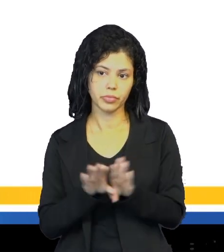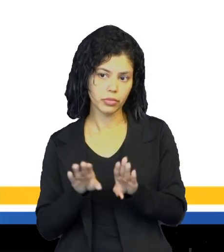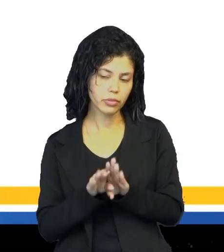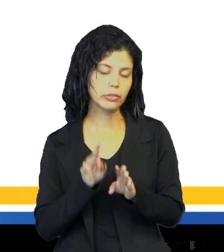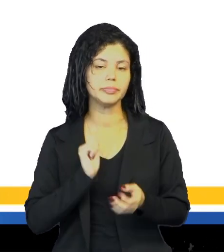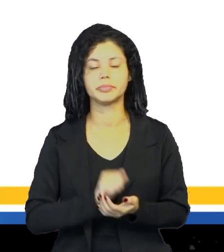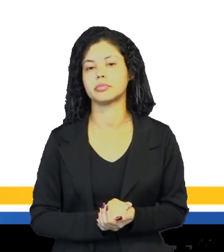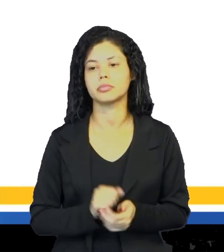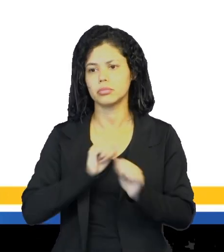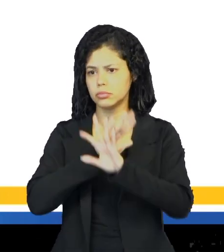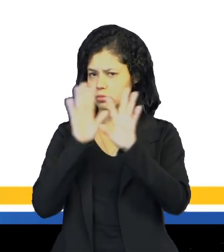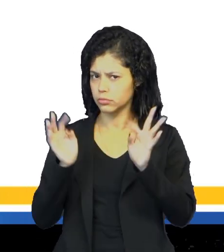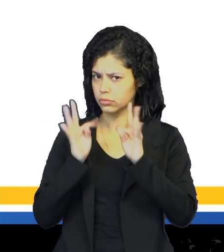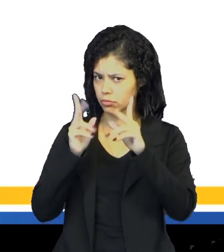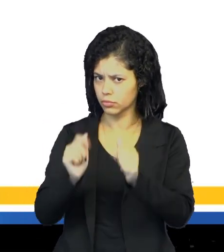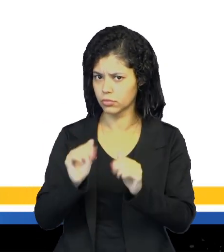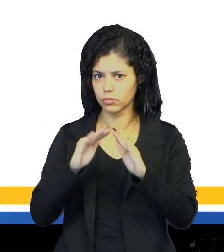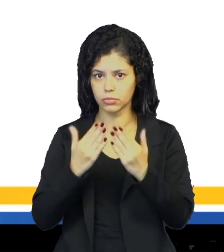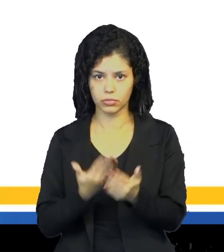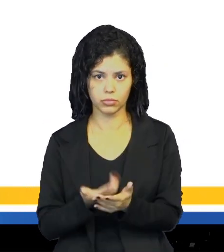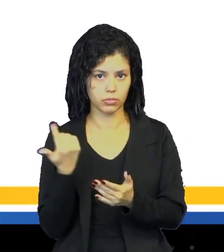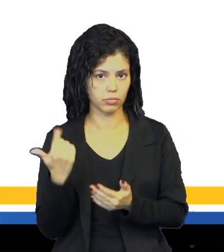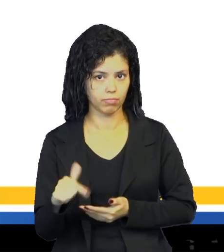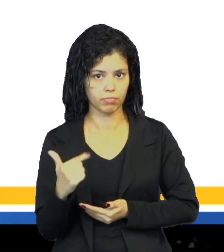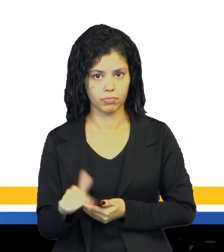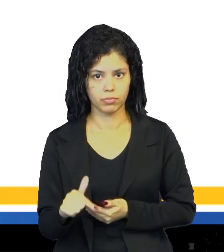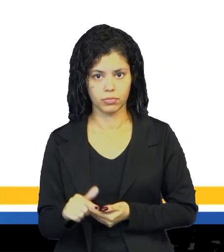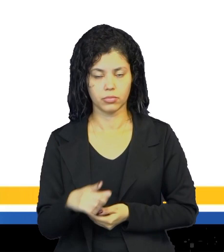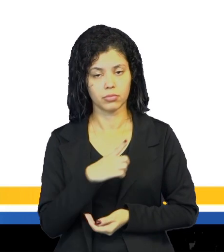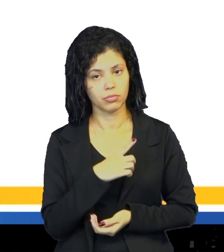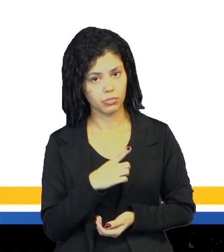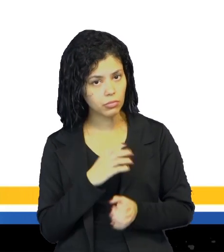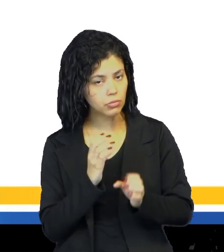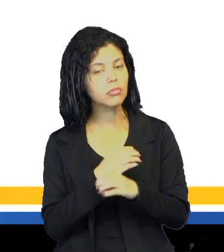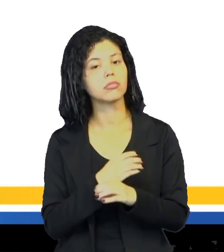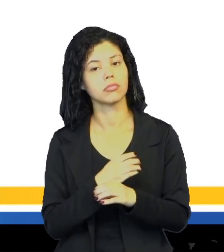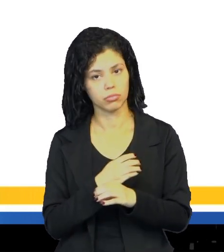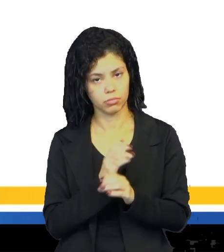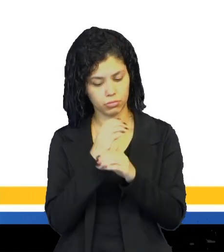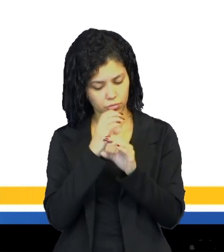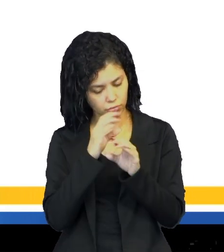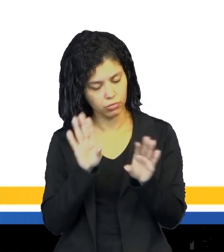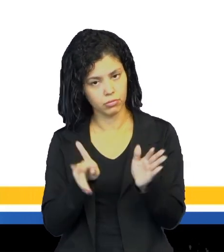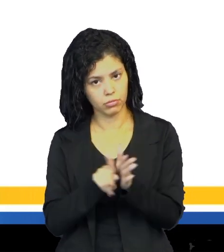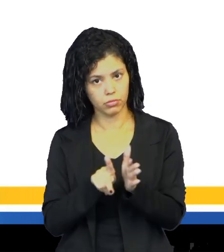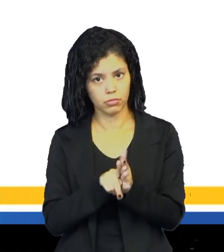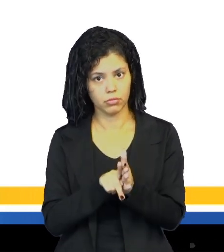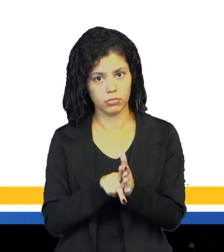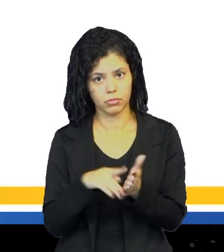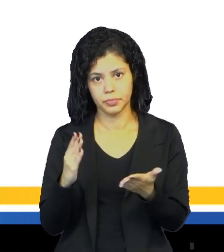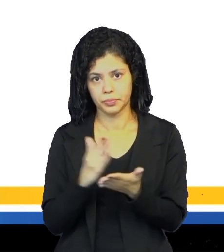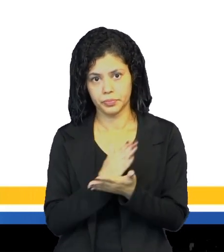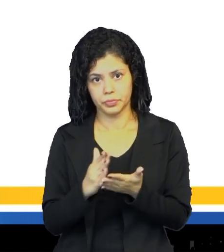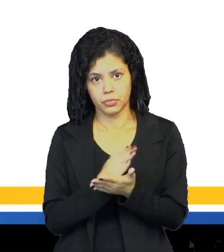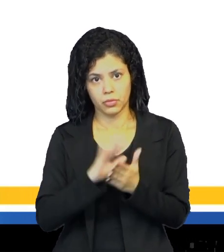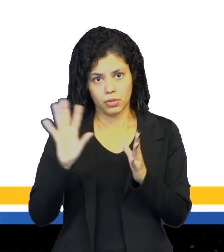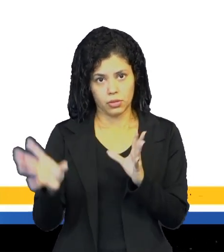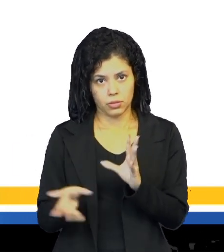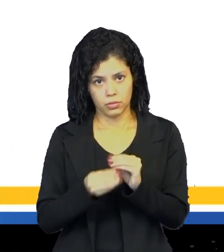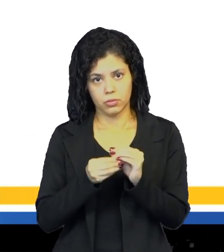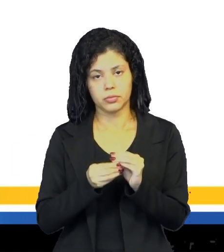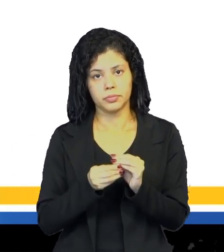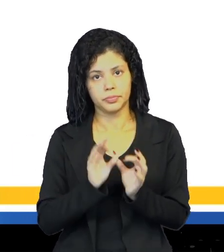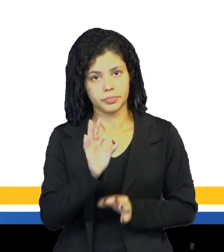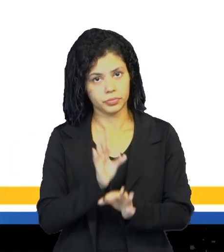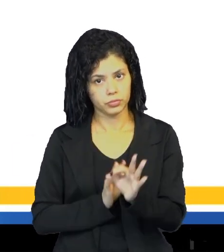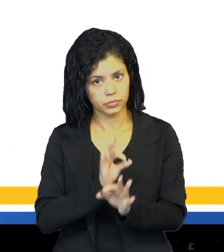Então, claro que nem todas as escolas têm essa infraestrutura, né. Laboratório, ele é algo que é bem complexo de